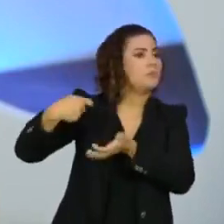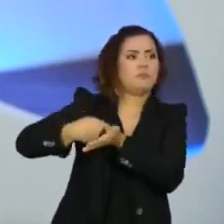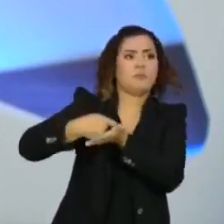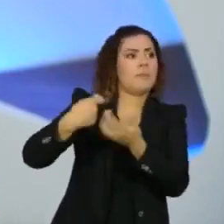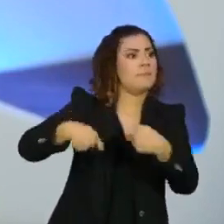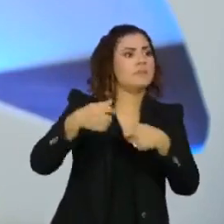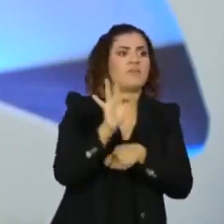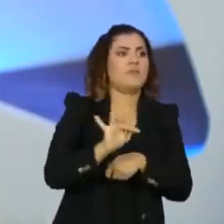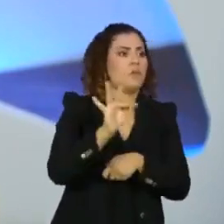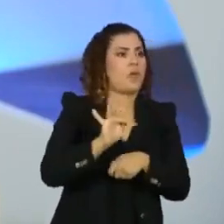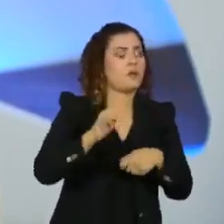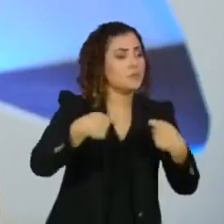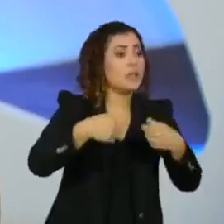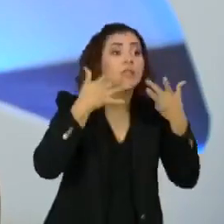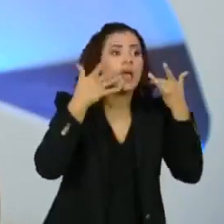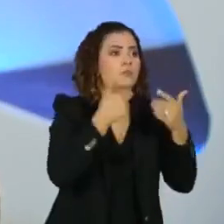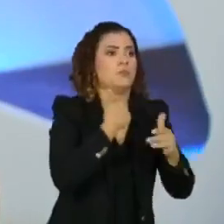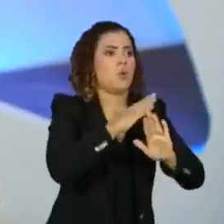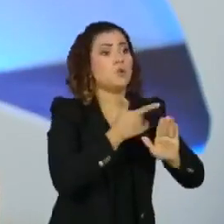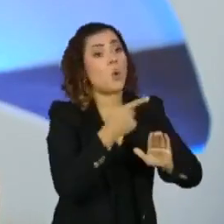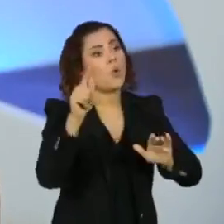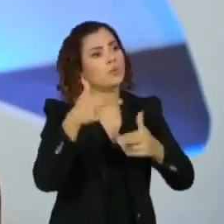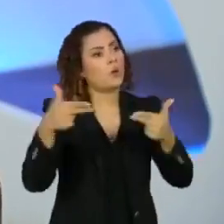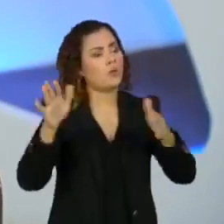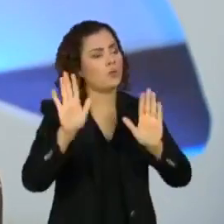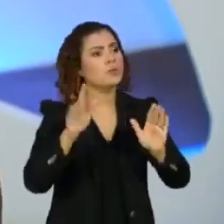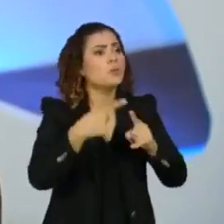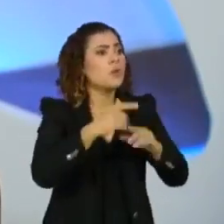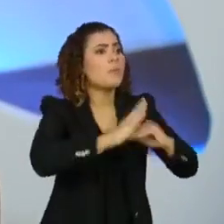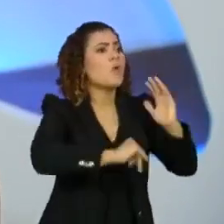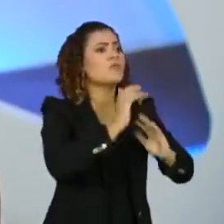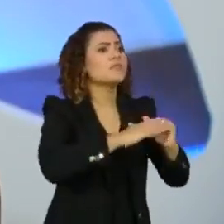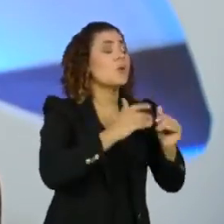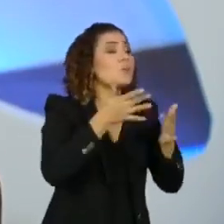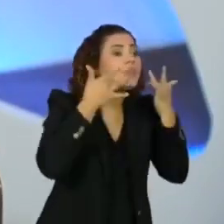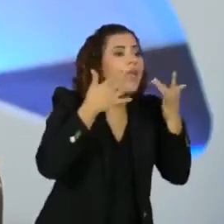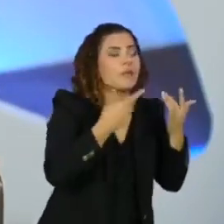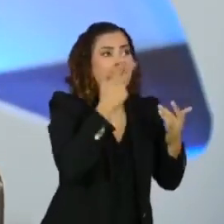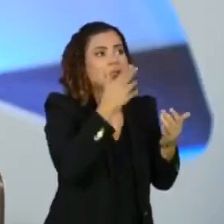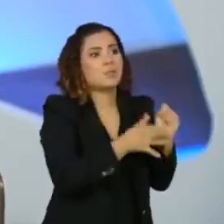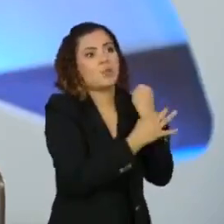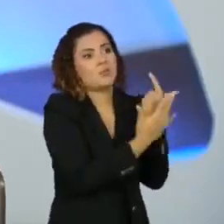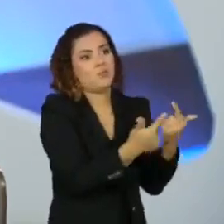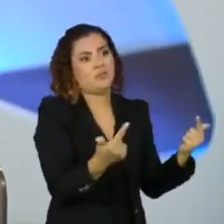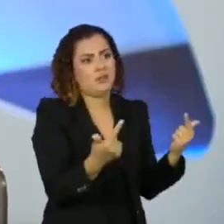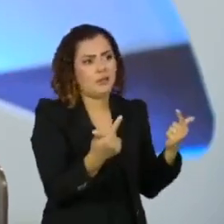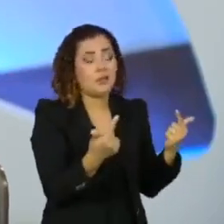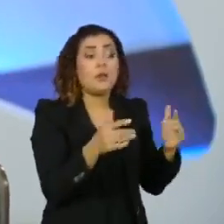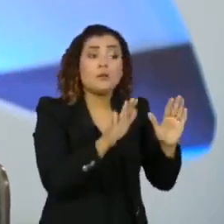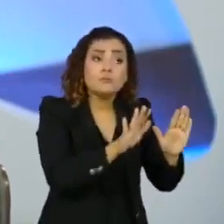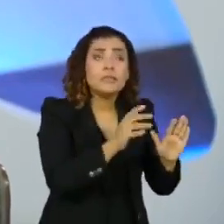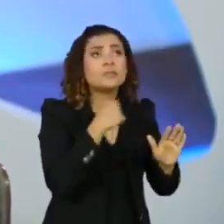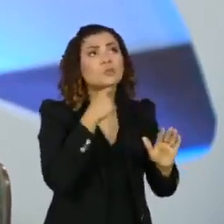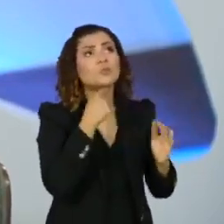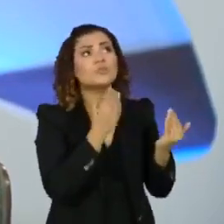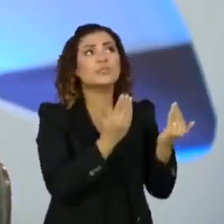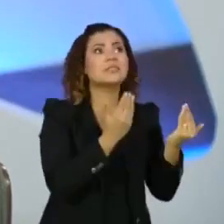pode ser teatro. Você vai ter que escolher uma outra coisa, porque essa profissão é muito instável. E aí eu fiquei em dúvida entre